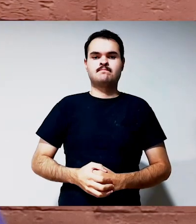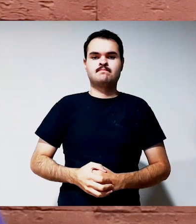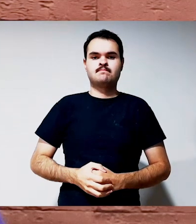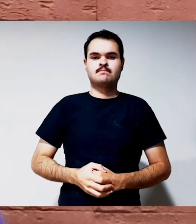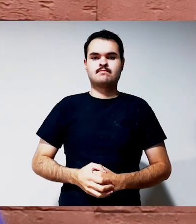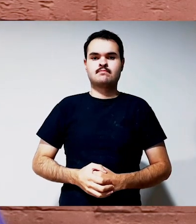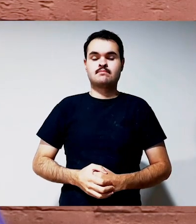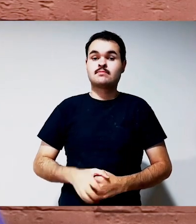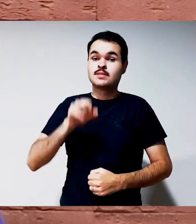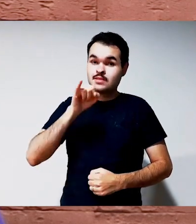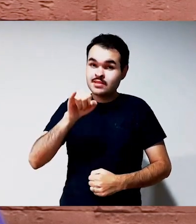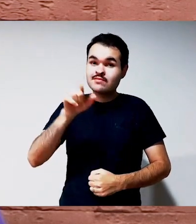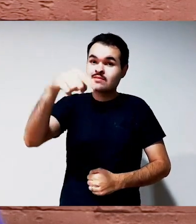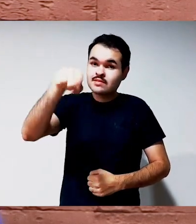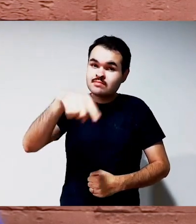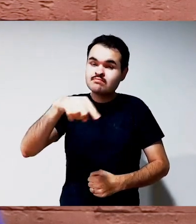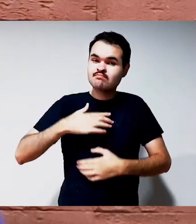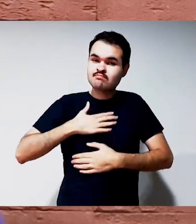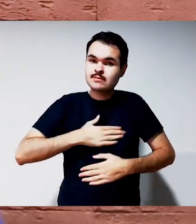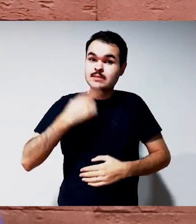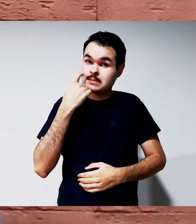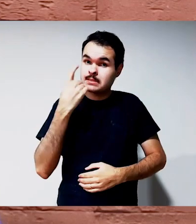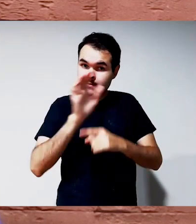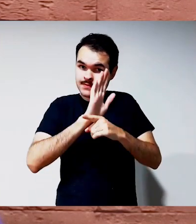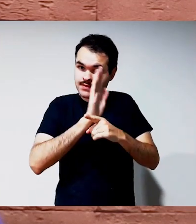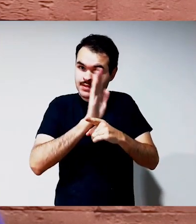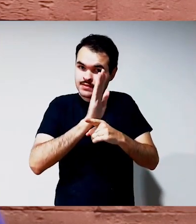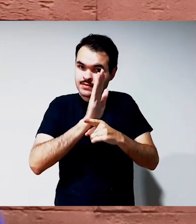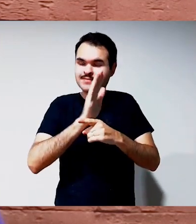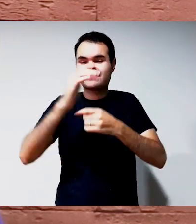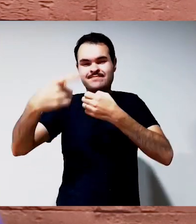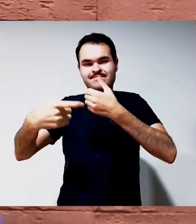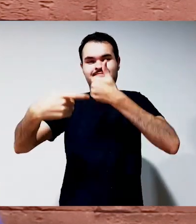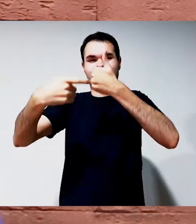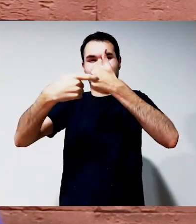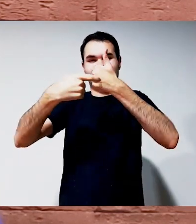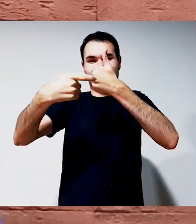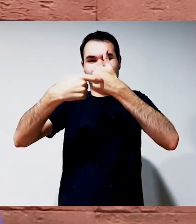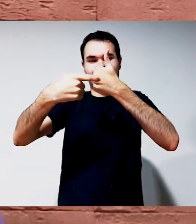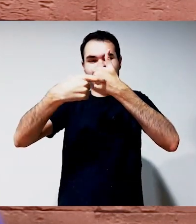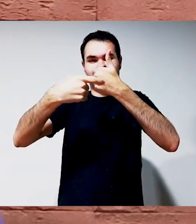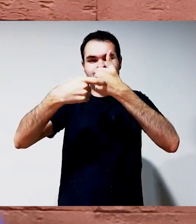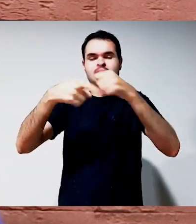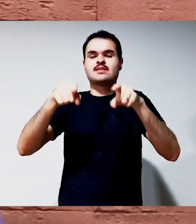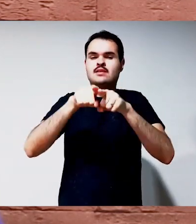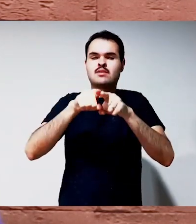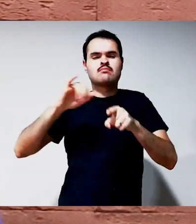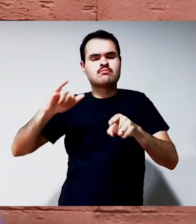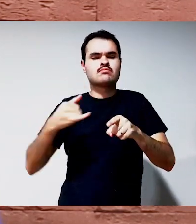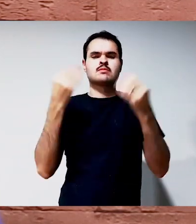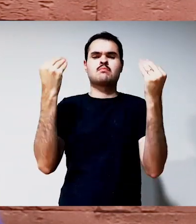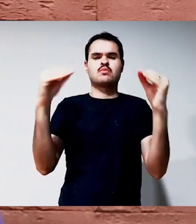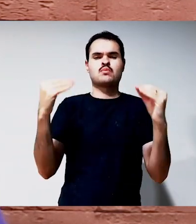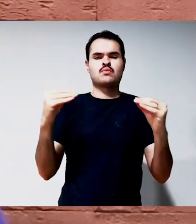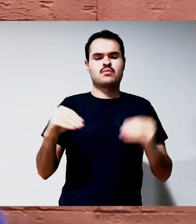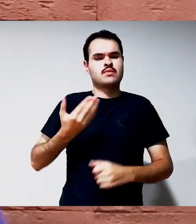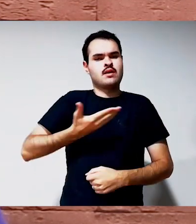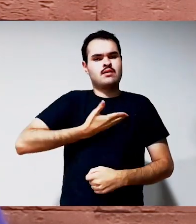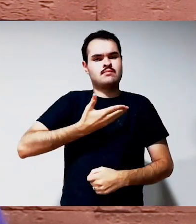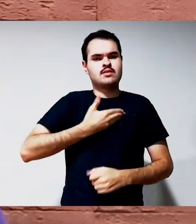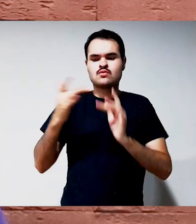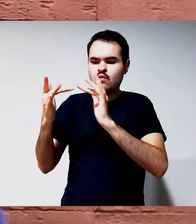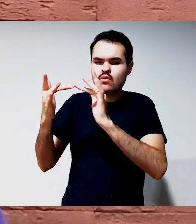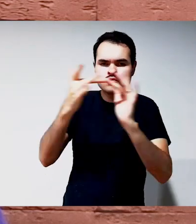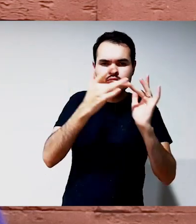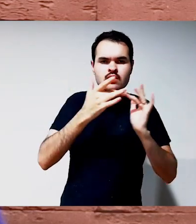Se esse vídeo foi interessante para você, deixe seu like, compartilhe com seus amigos que também têm interesse na área de libras, ou se